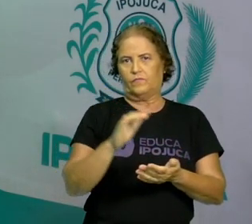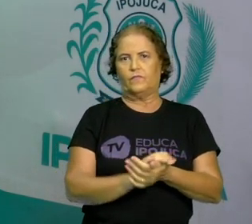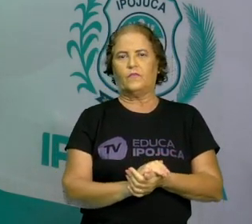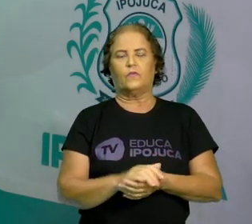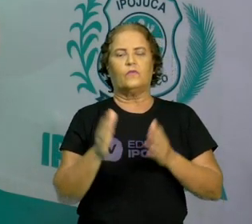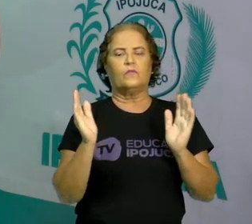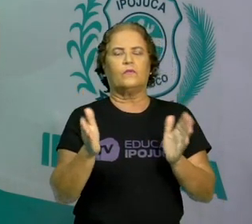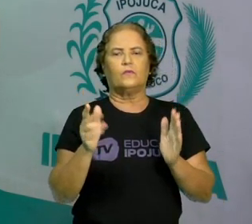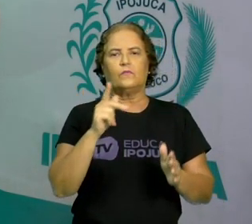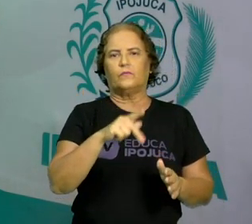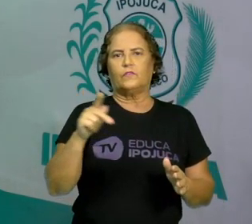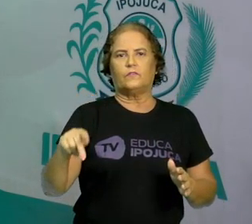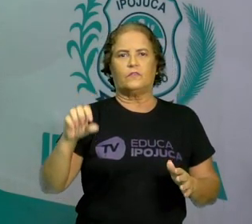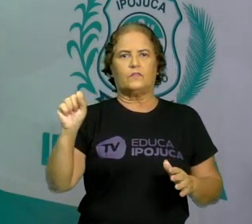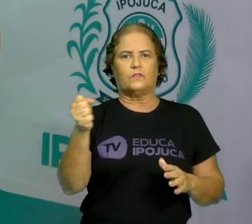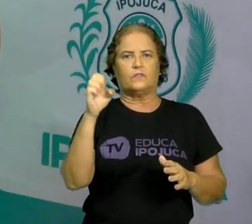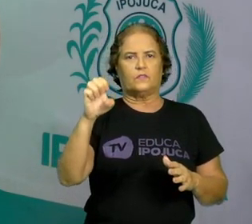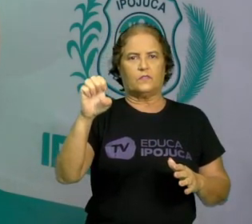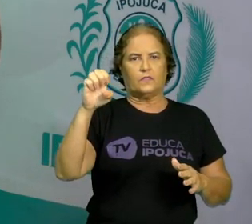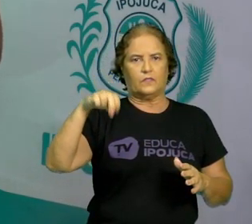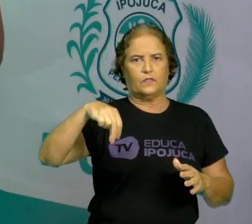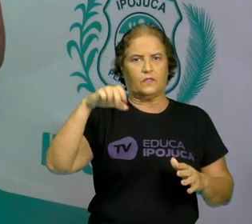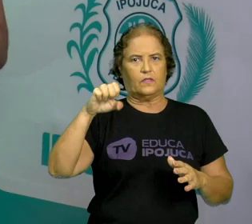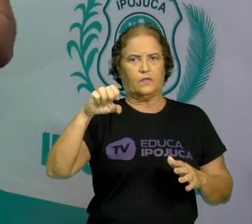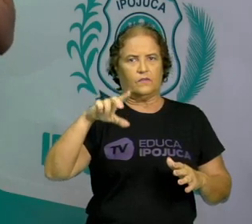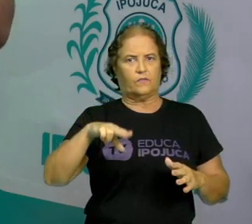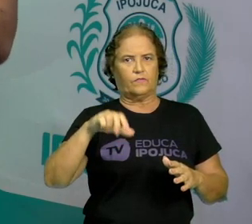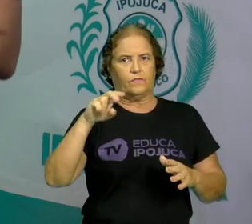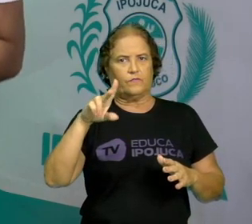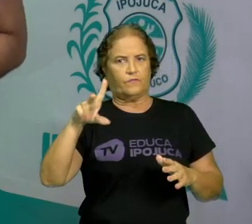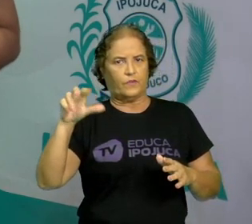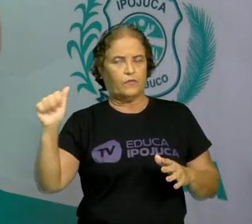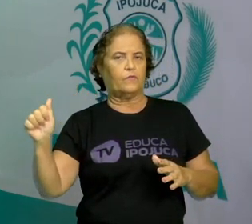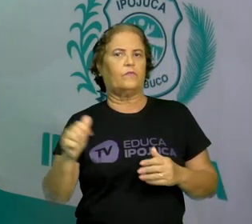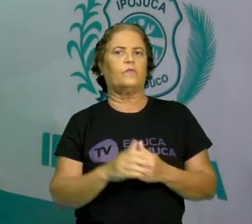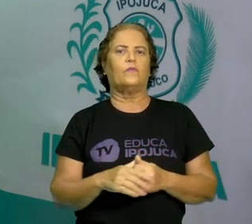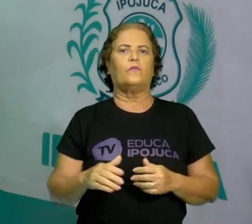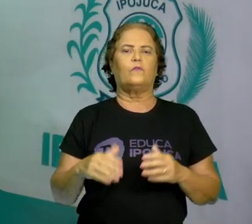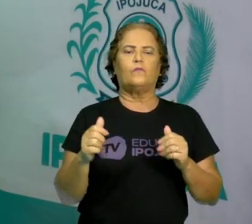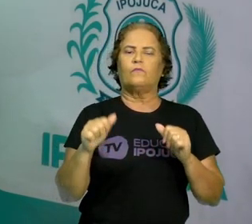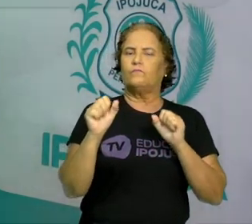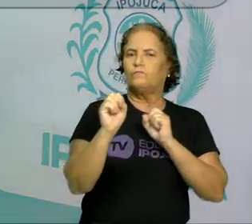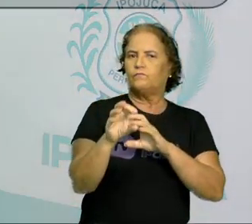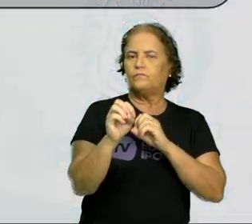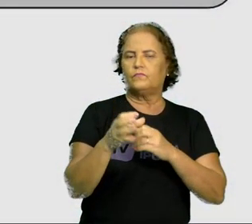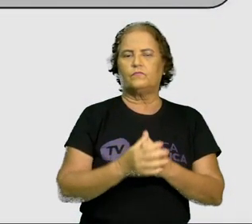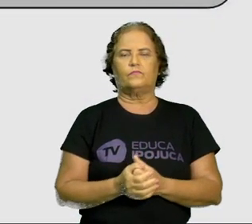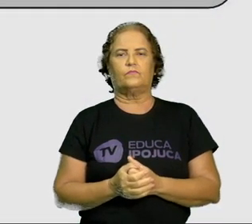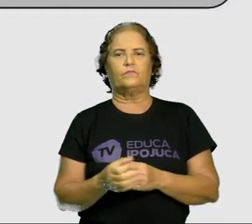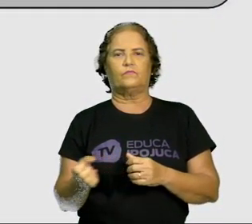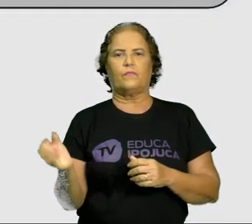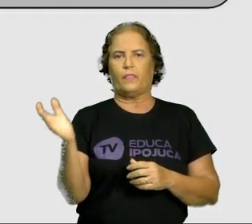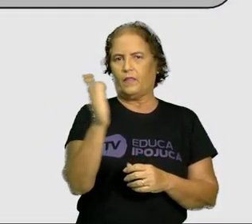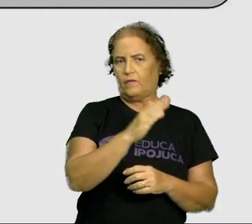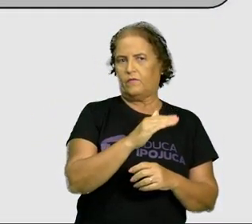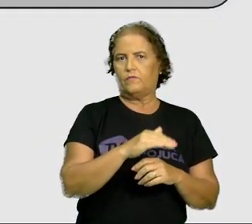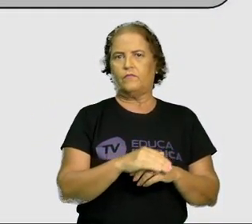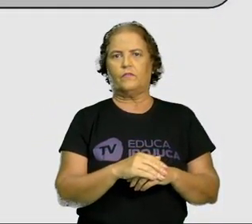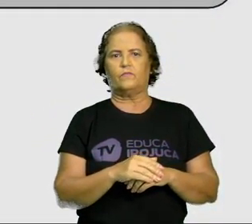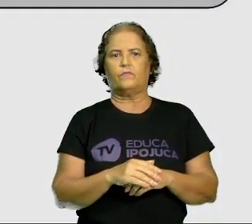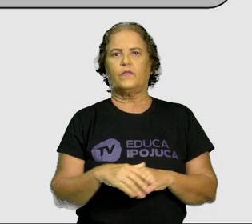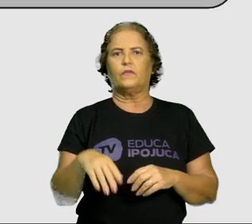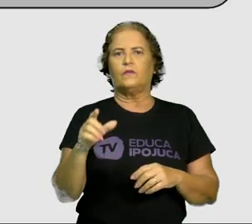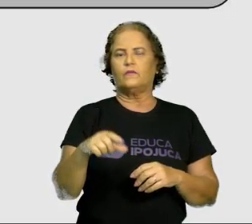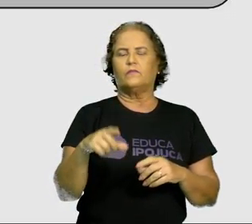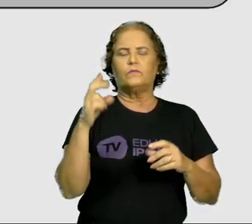vou estar com vocês neste momento de aprendizagem. Vamos mergulhar nele? Portanto, vamos analisar a seguinte